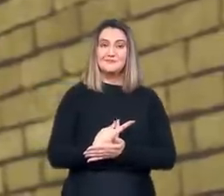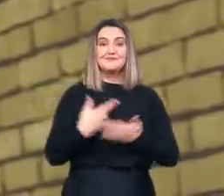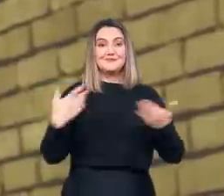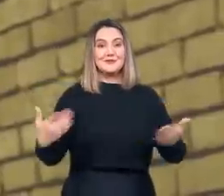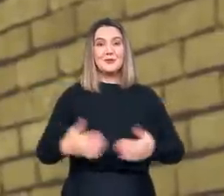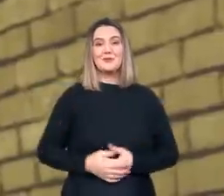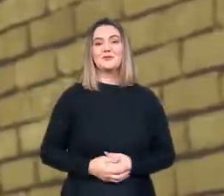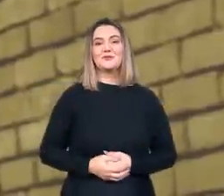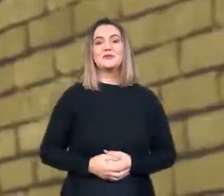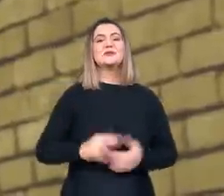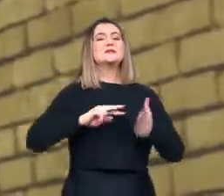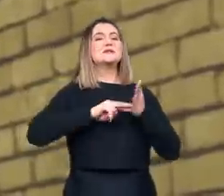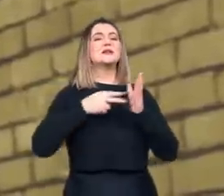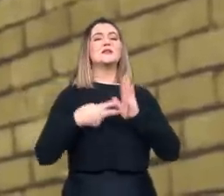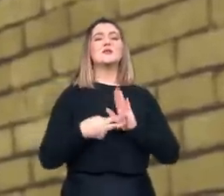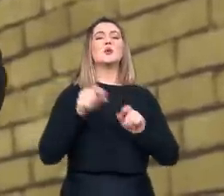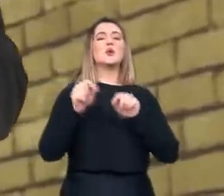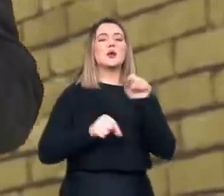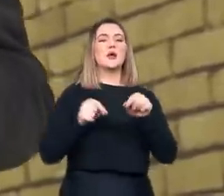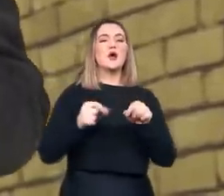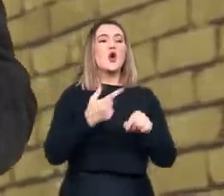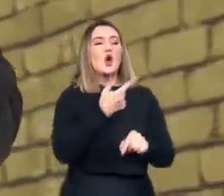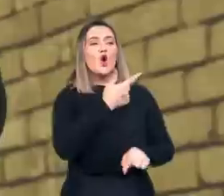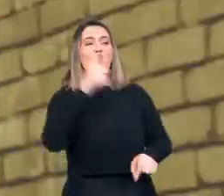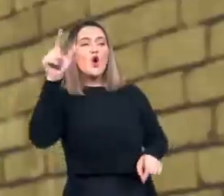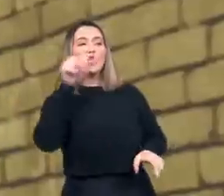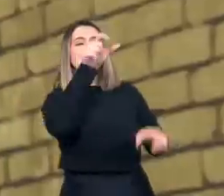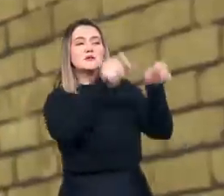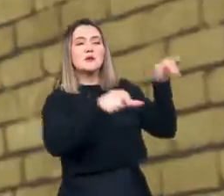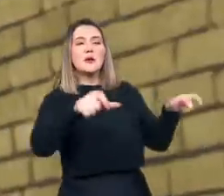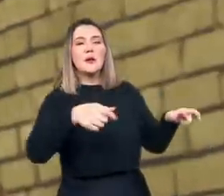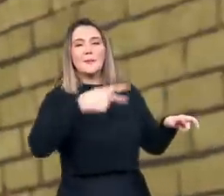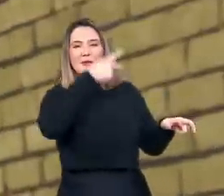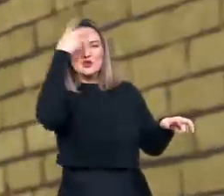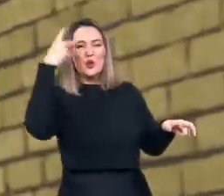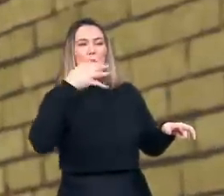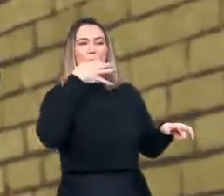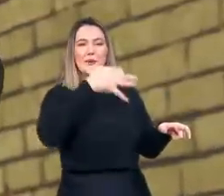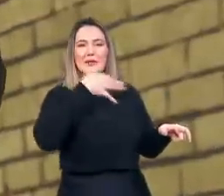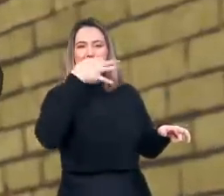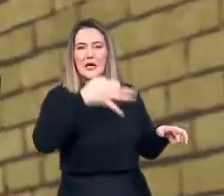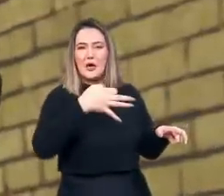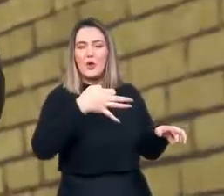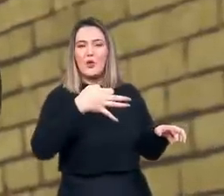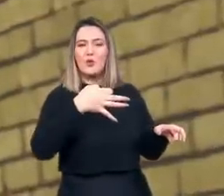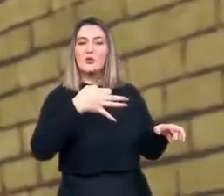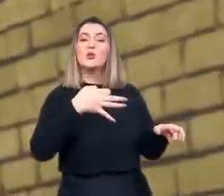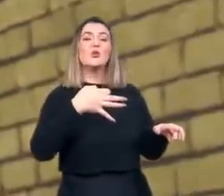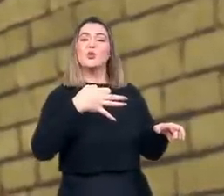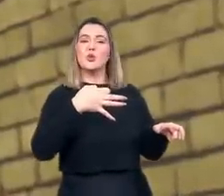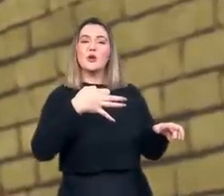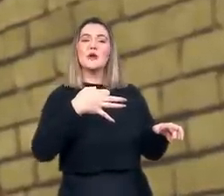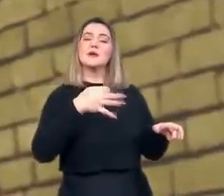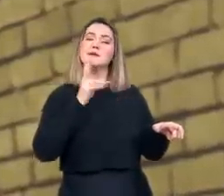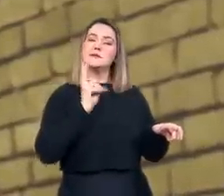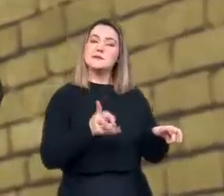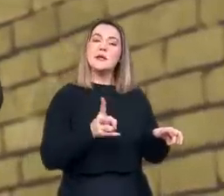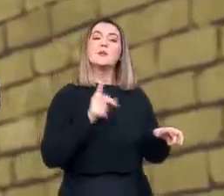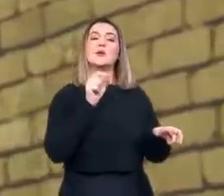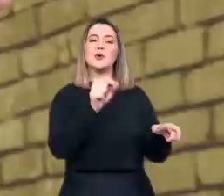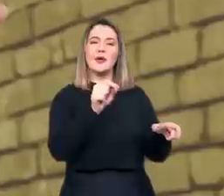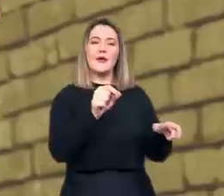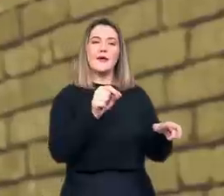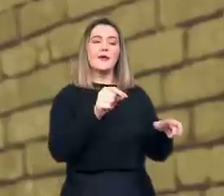encerrava a suspeita de que visões emotivas e ideológicas estariam por século criando uma narrativa